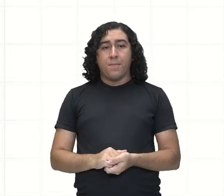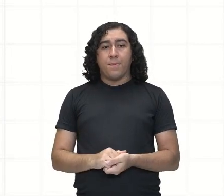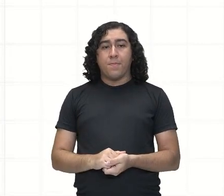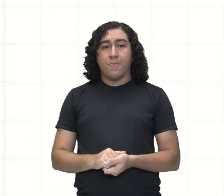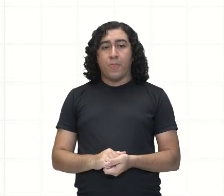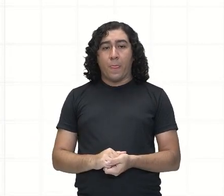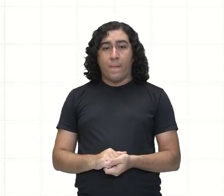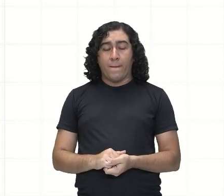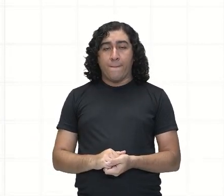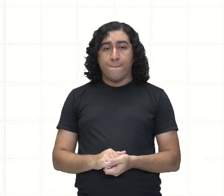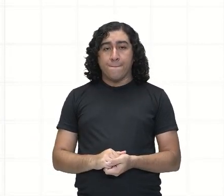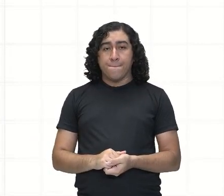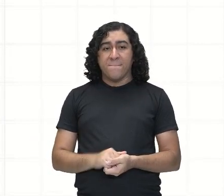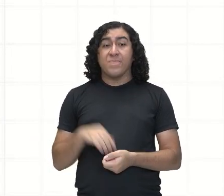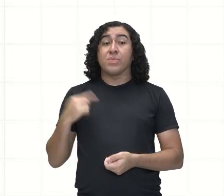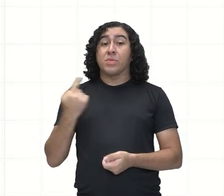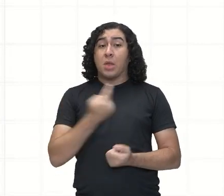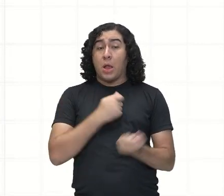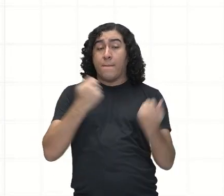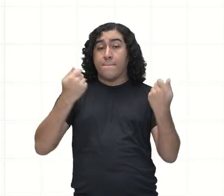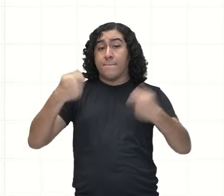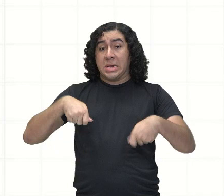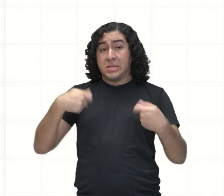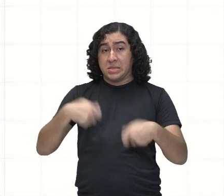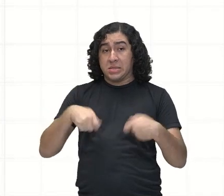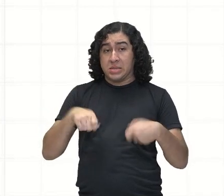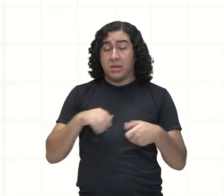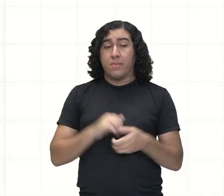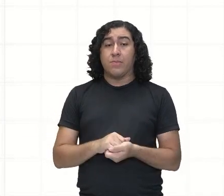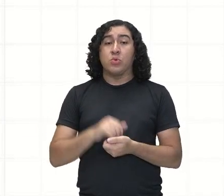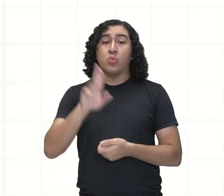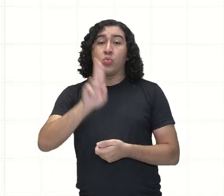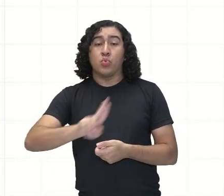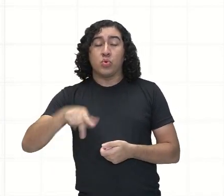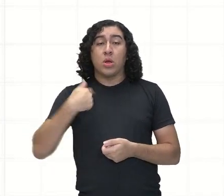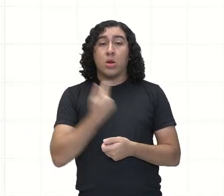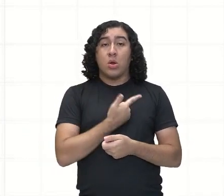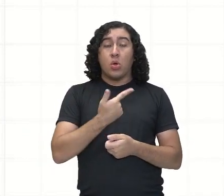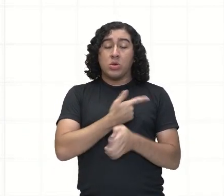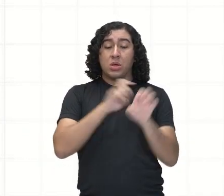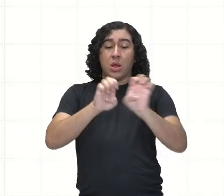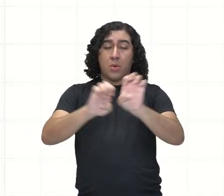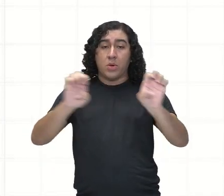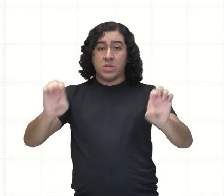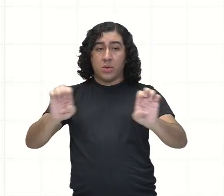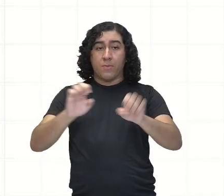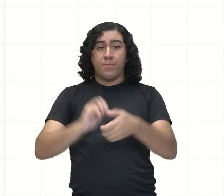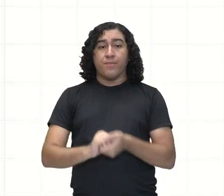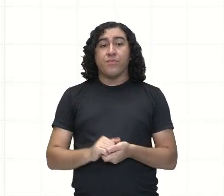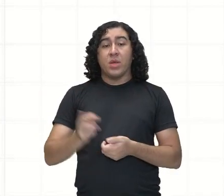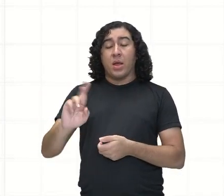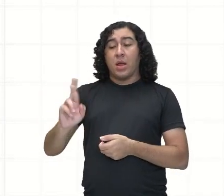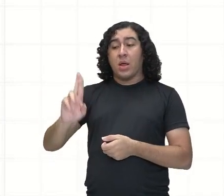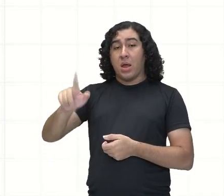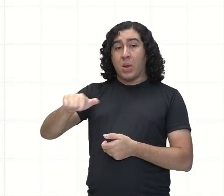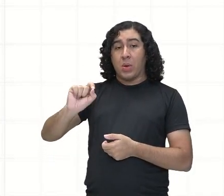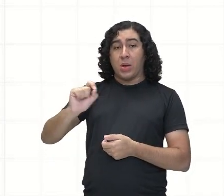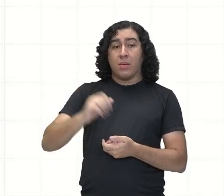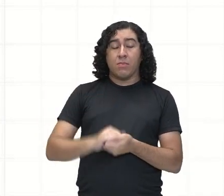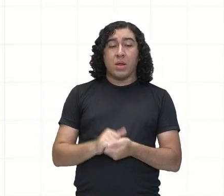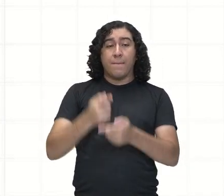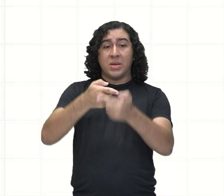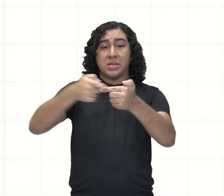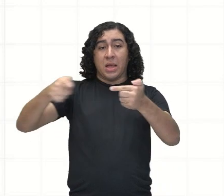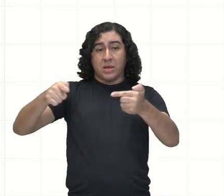Porque nós vamos precisar para utilizarmos na nossa forma. O raio é a metade do